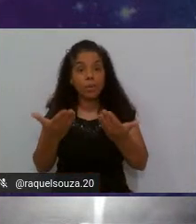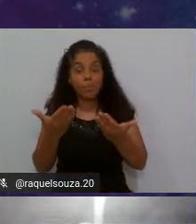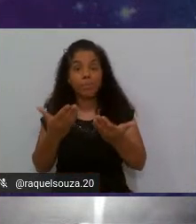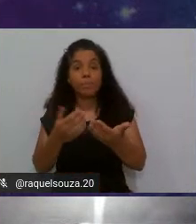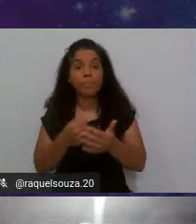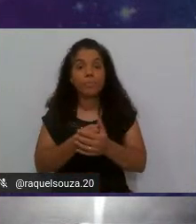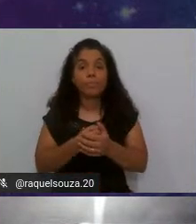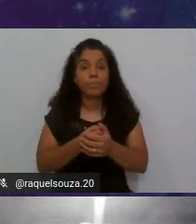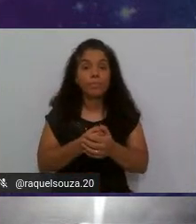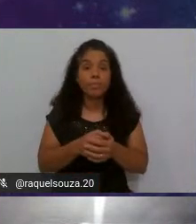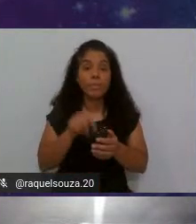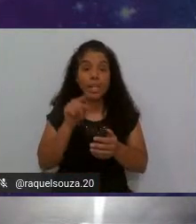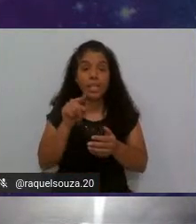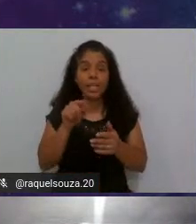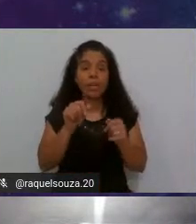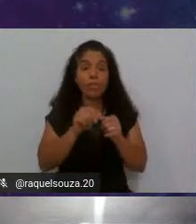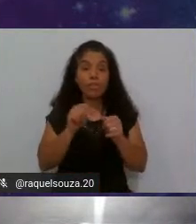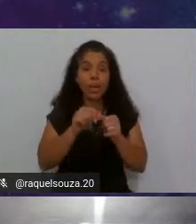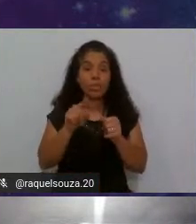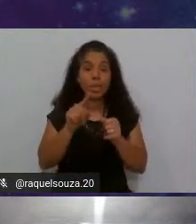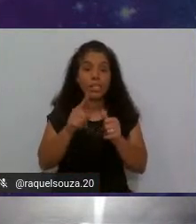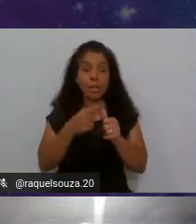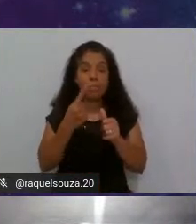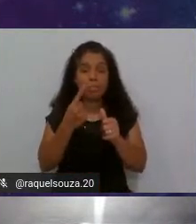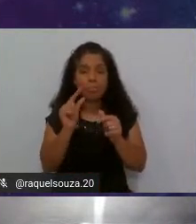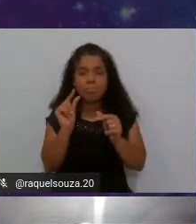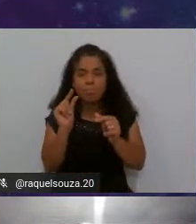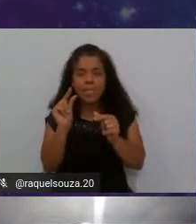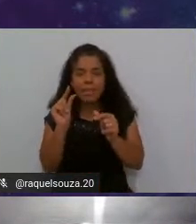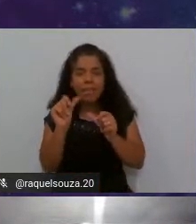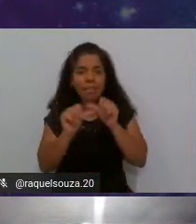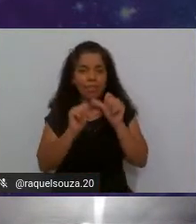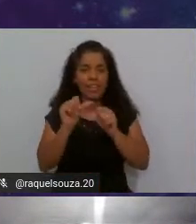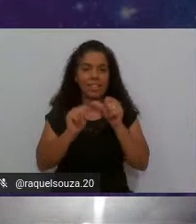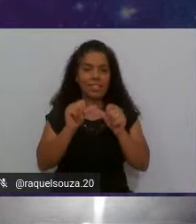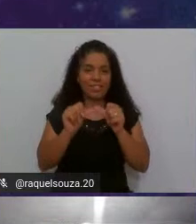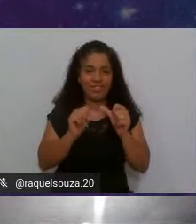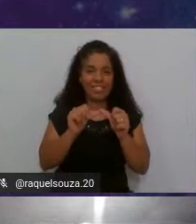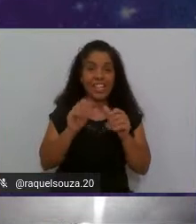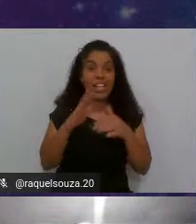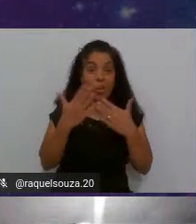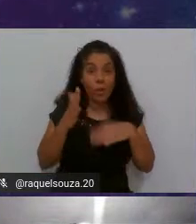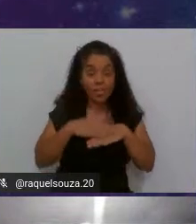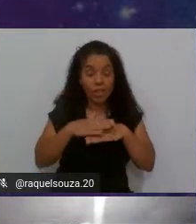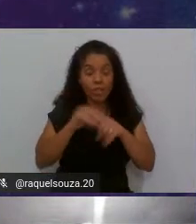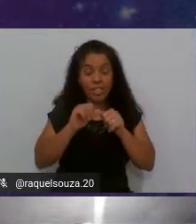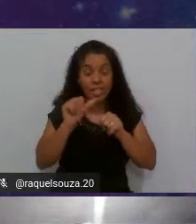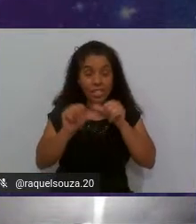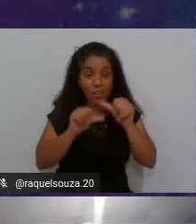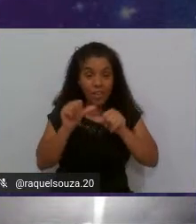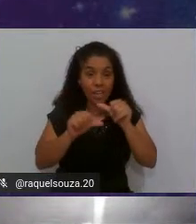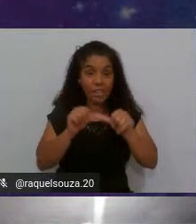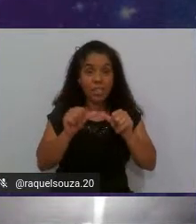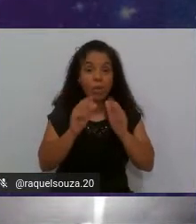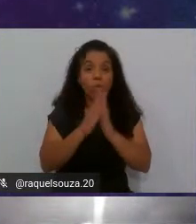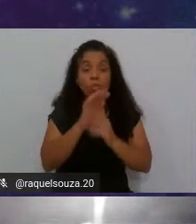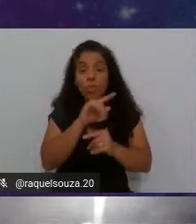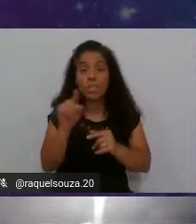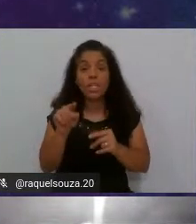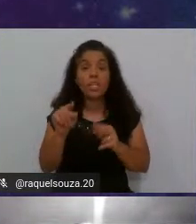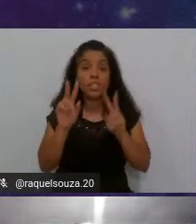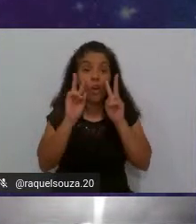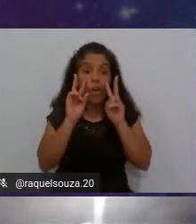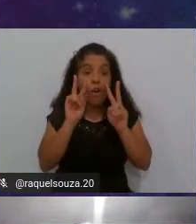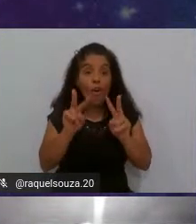aqui eu faço essa pequena alteração e quando eu fizer essa alteração vocês olhem nesse